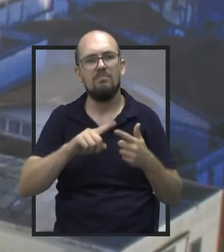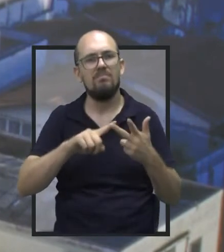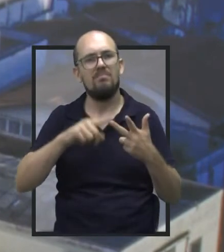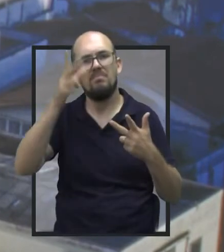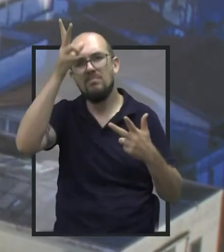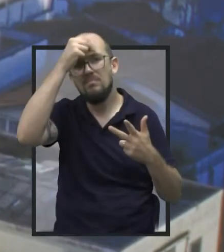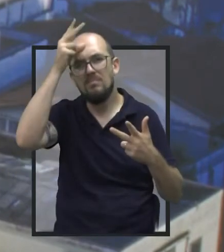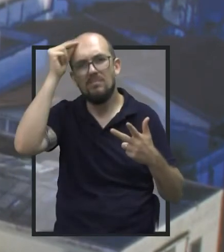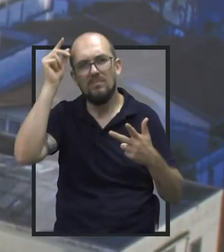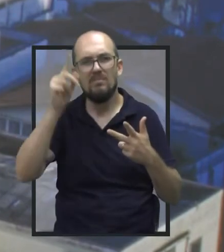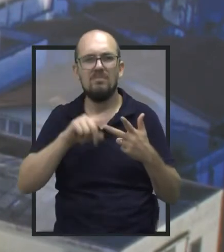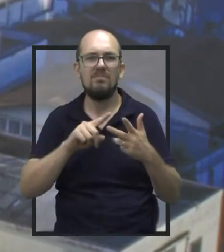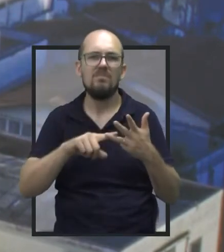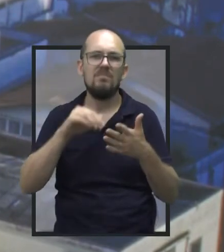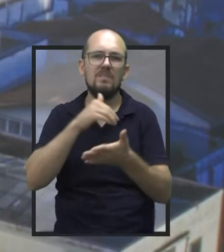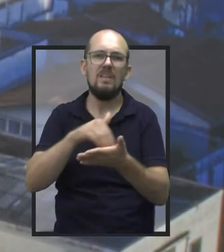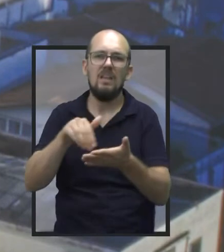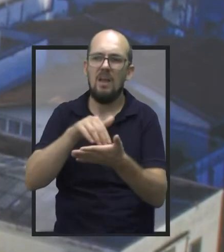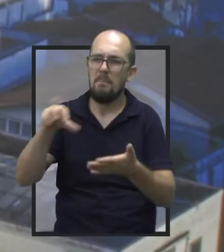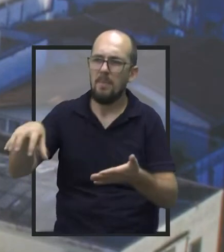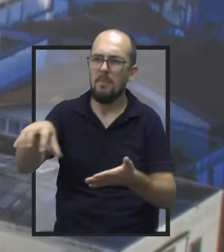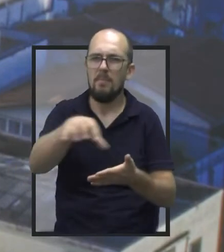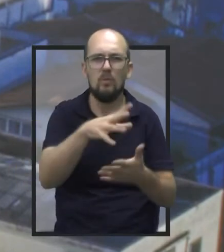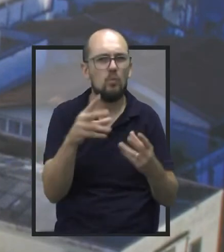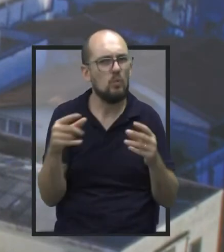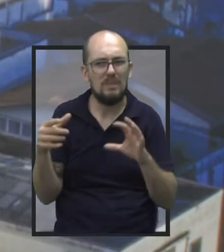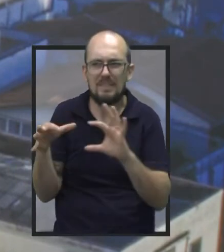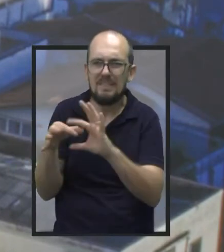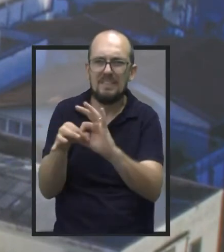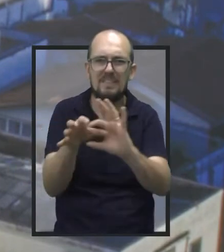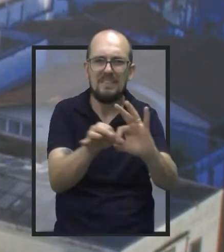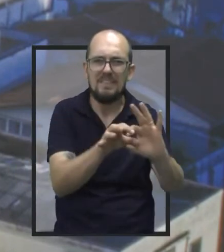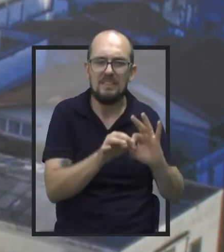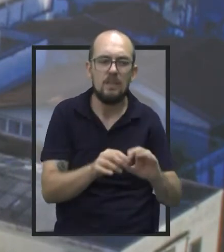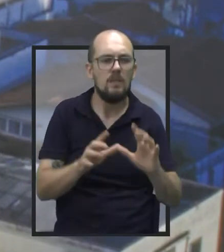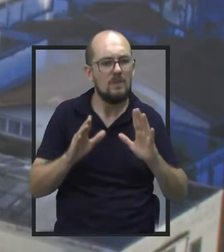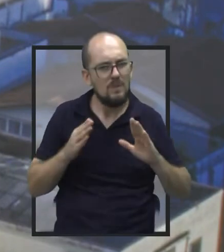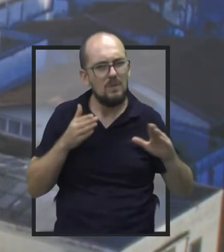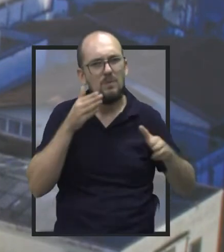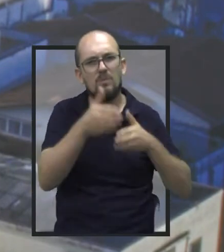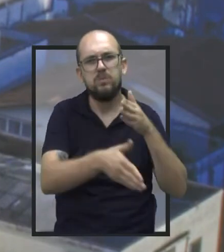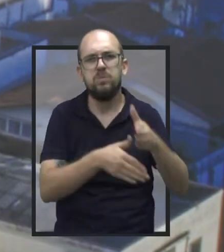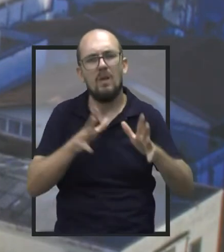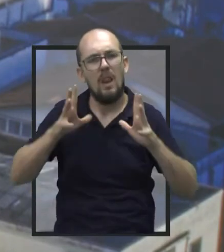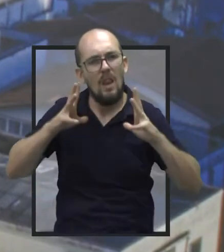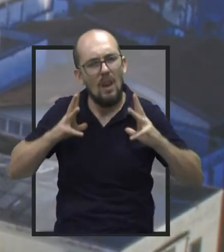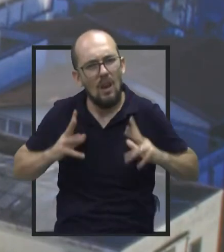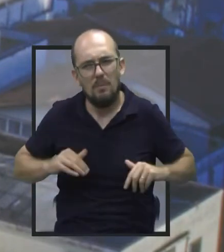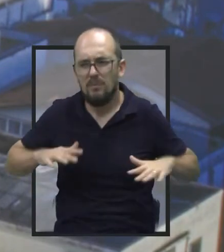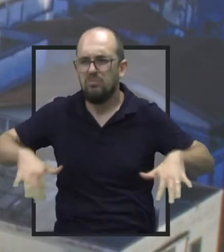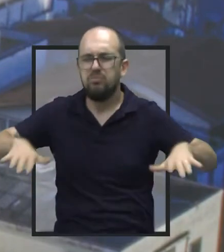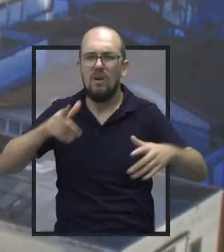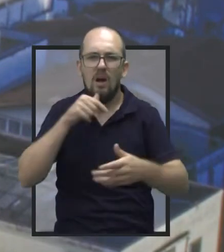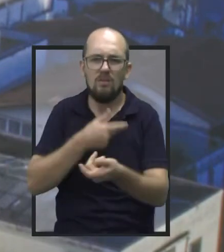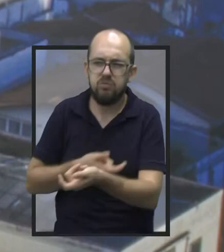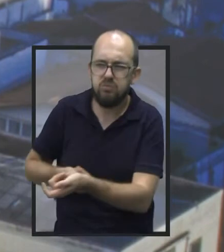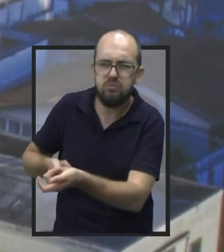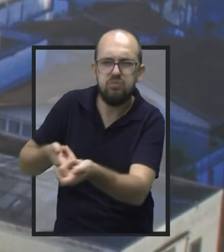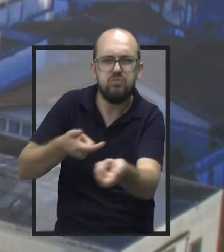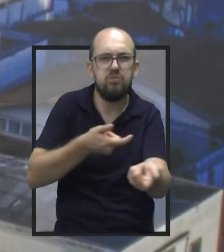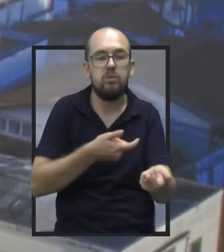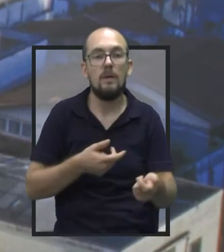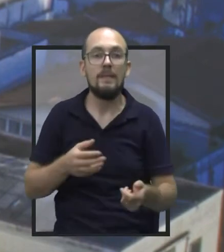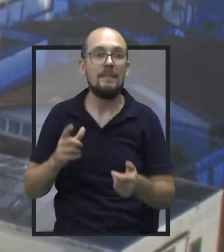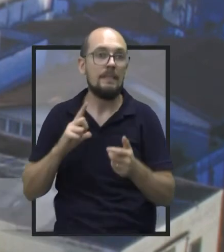reunidas pra poder dar esse respaldo pras pessoas, pra poder tá limpando os locais. Então, assim, foi um lado...